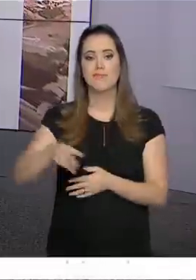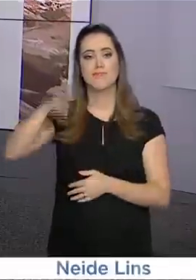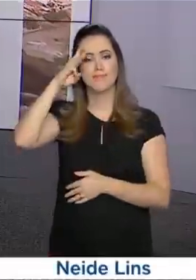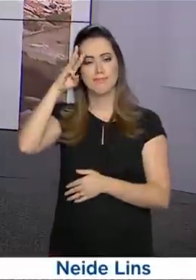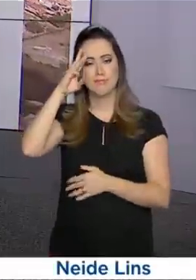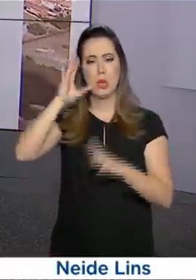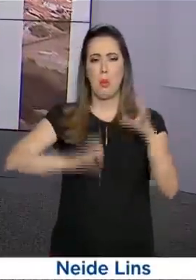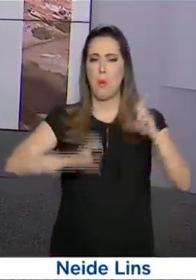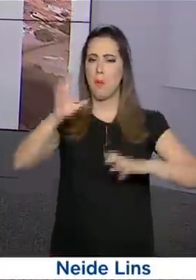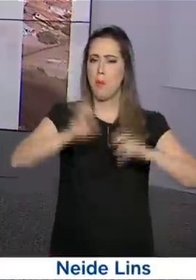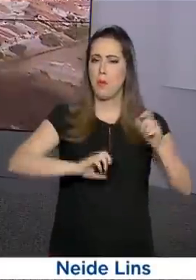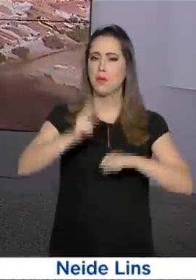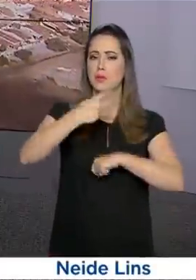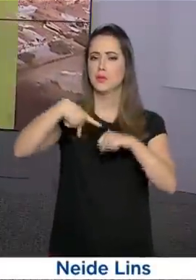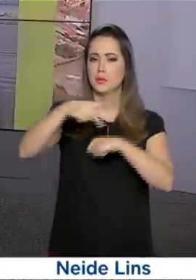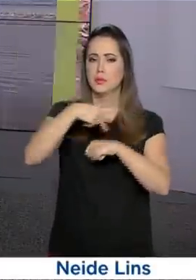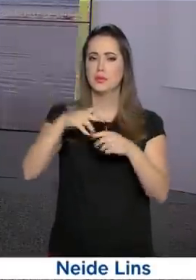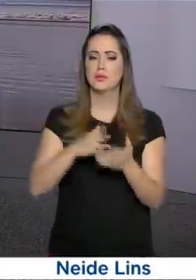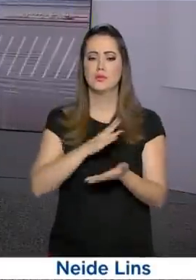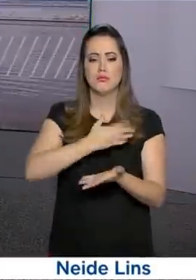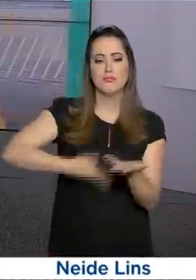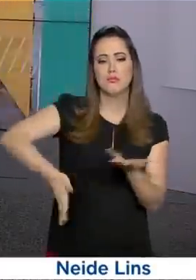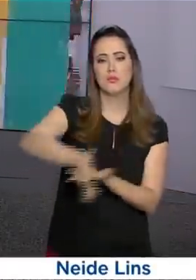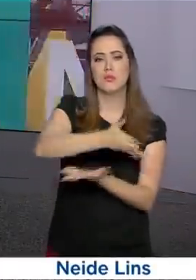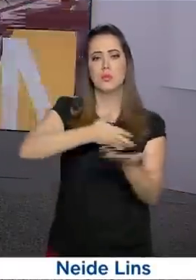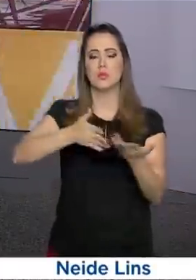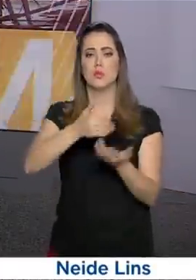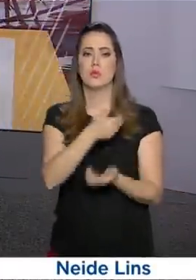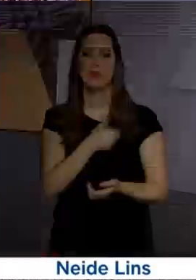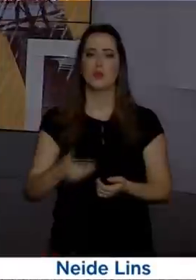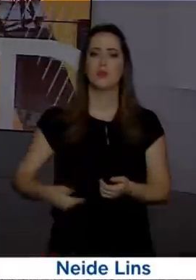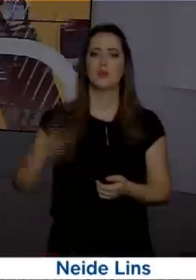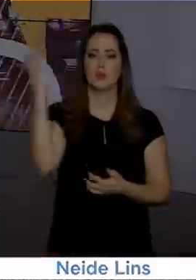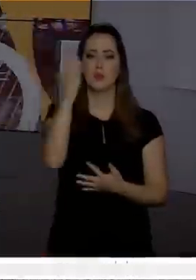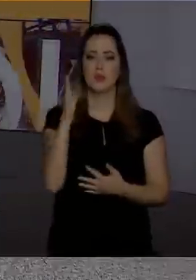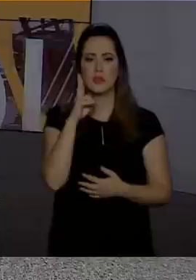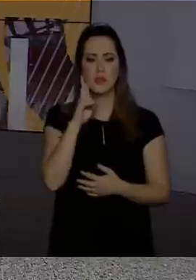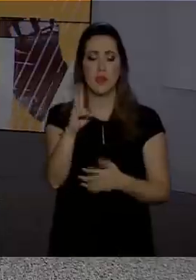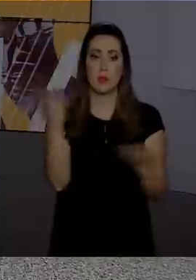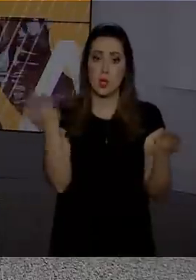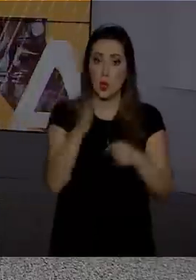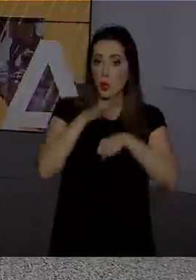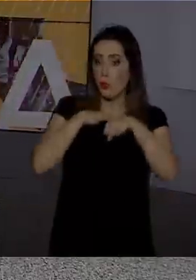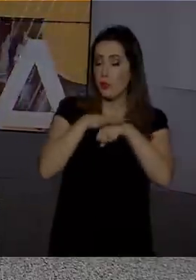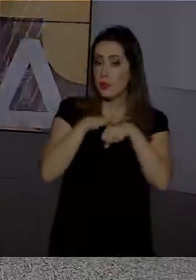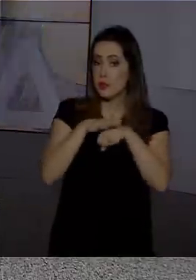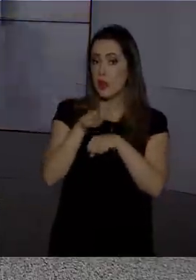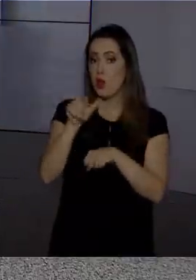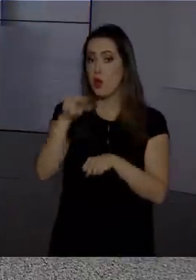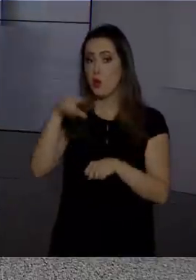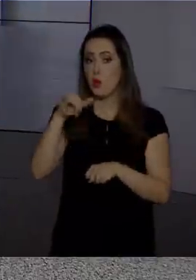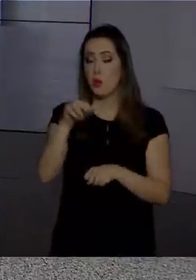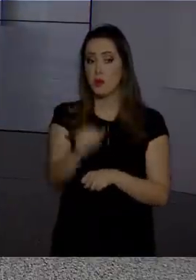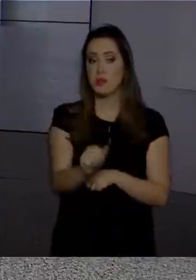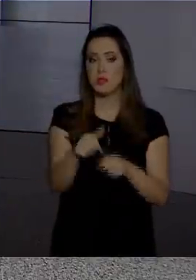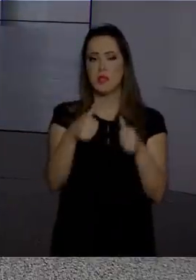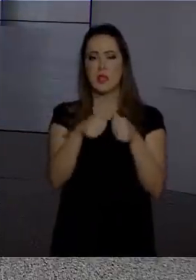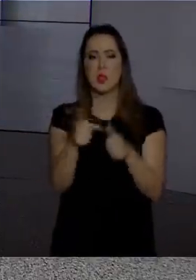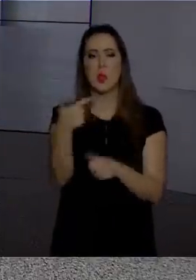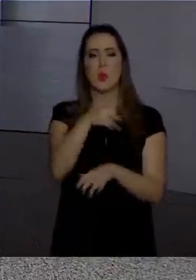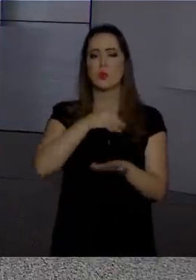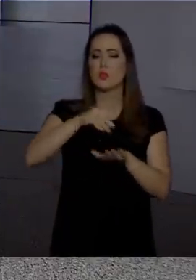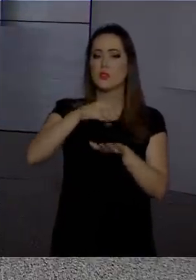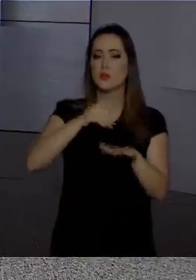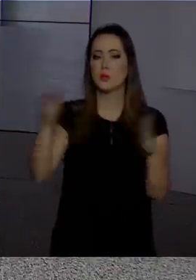tensão no país vizinho. A situação mobilizou o governo brasileiro. Vamos então conversar com a repórter Luciana Colares de Holanda, que tem outras